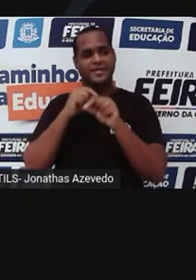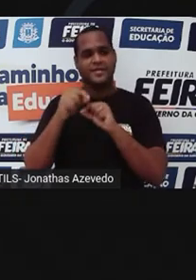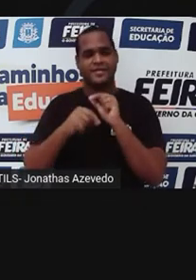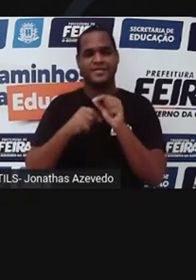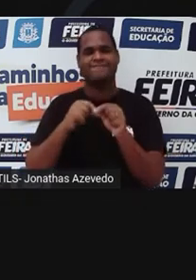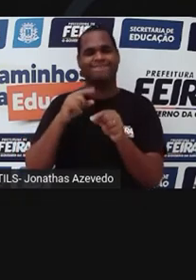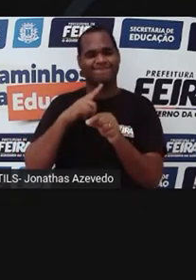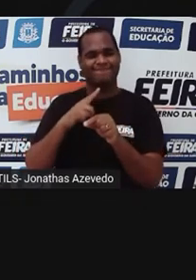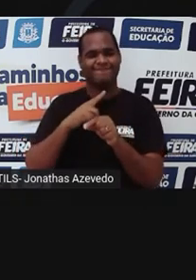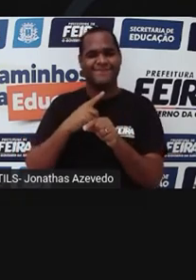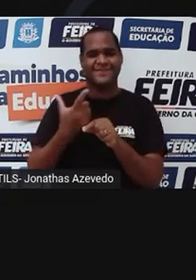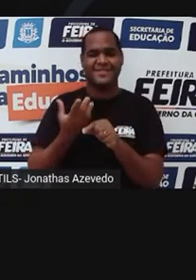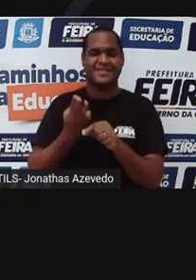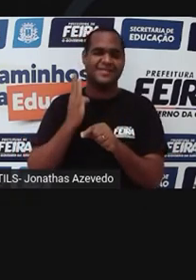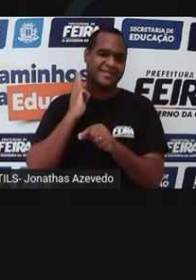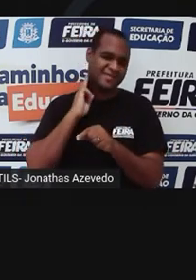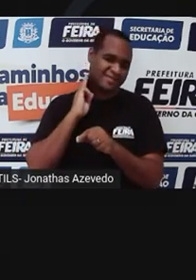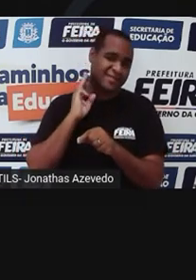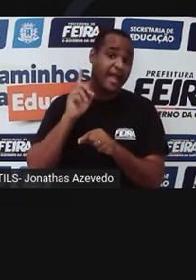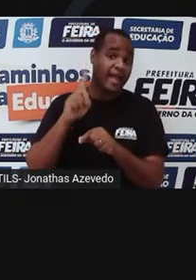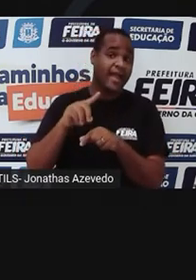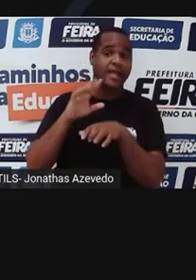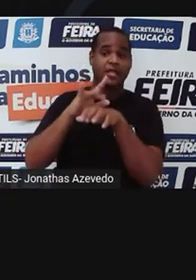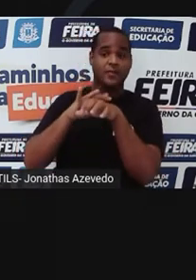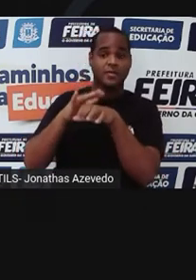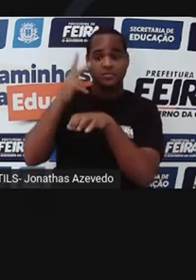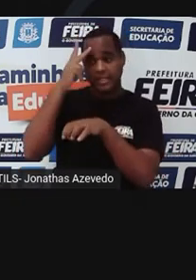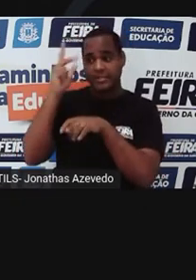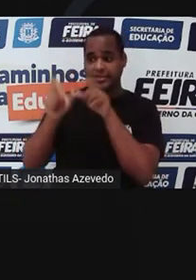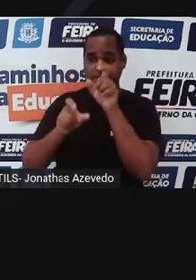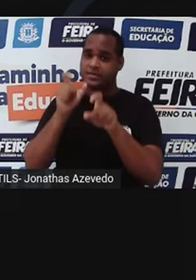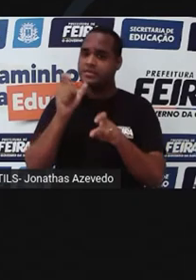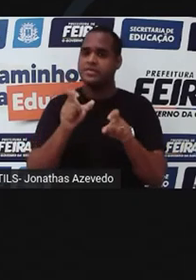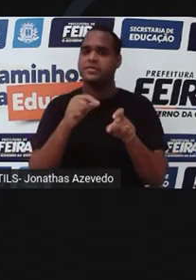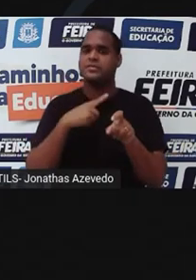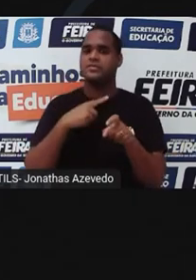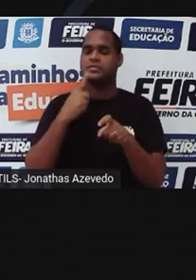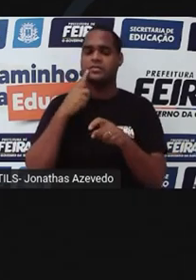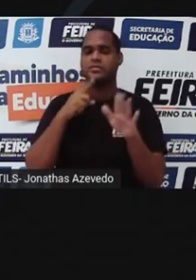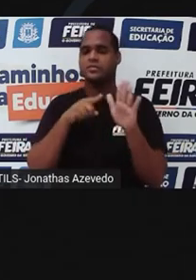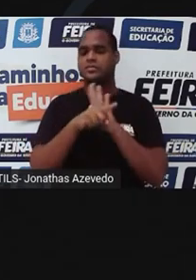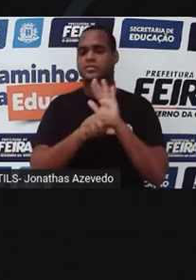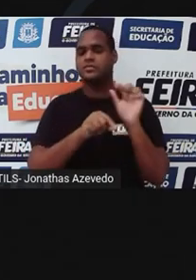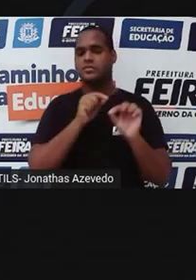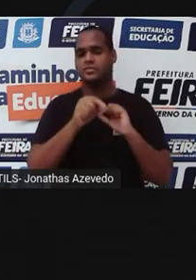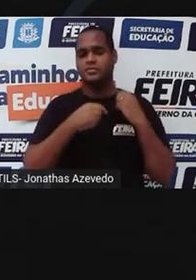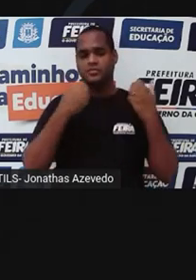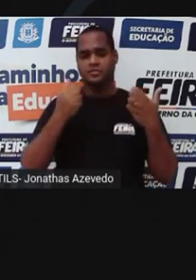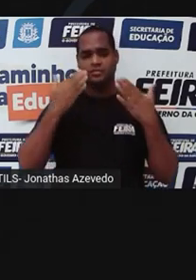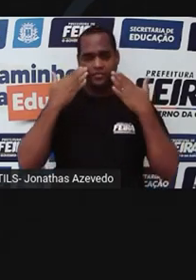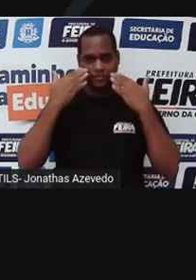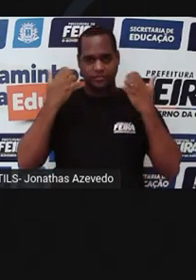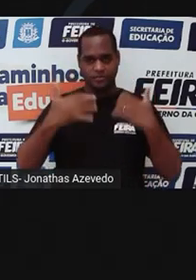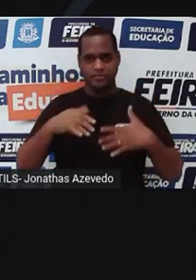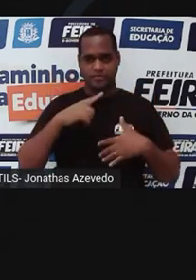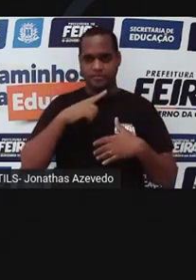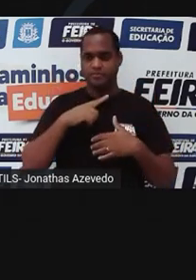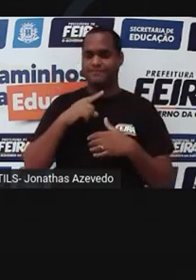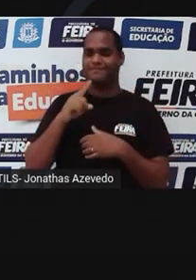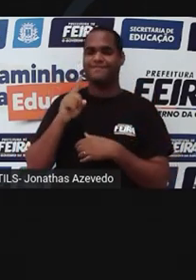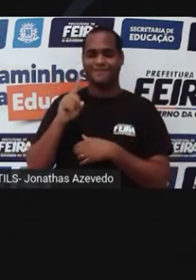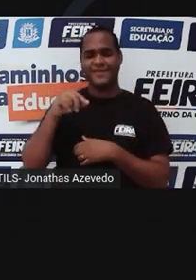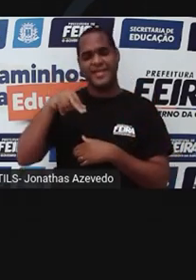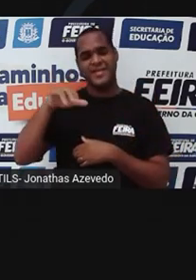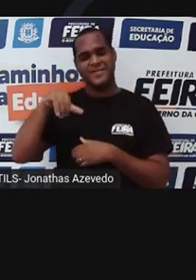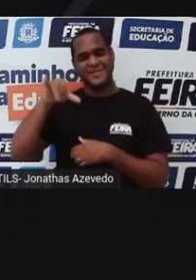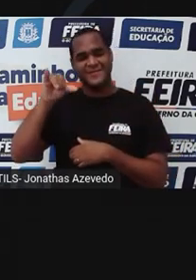rara, que só dava em doentes imunodeprimidos. E, ao mesmo tempo, esses casos foram apresentados no Congresso em Nova Iorque. E, ao